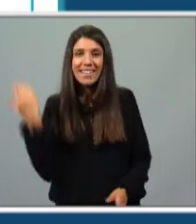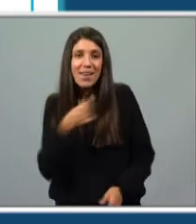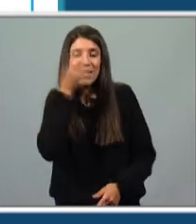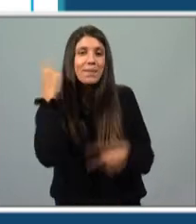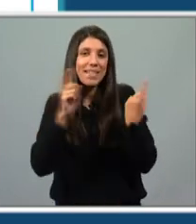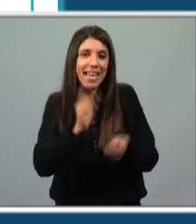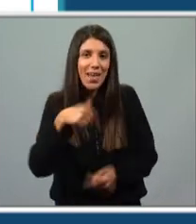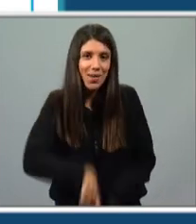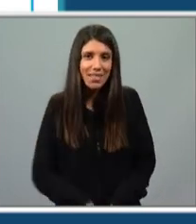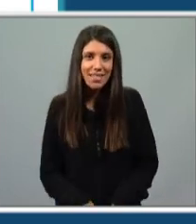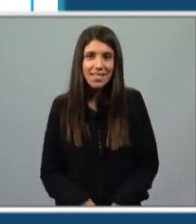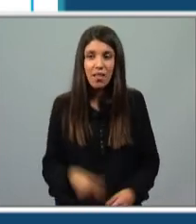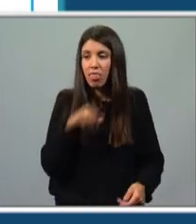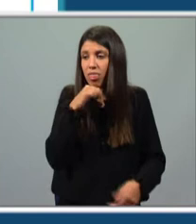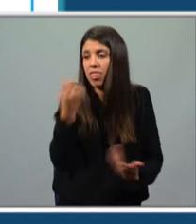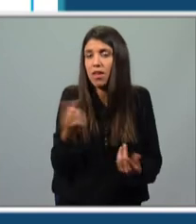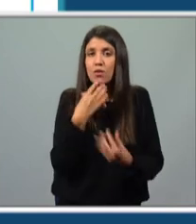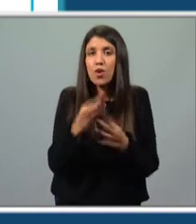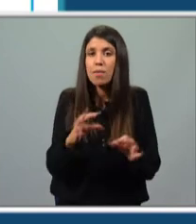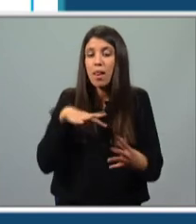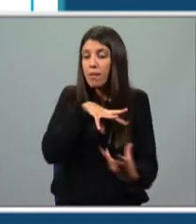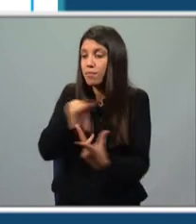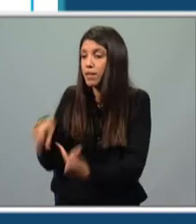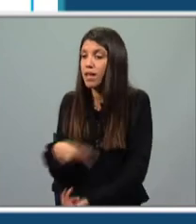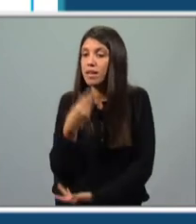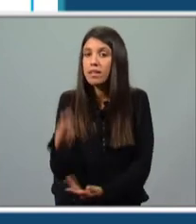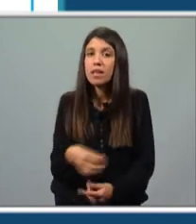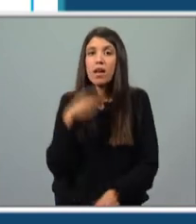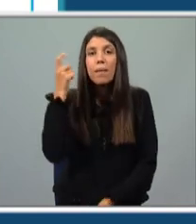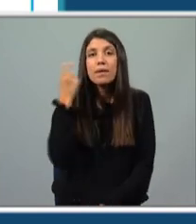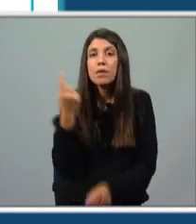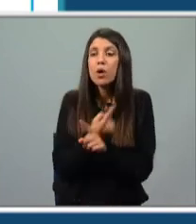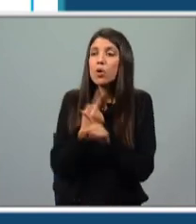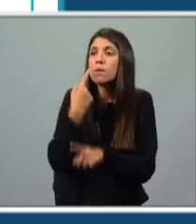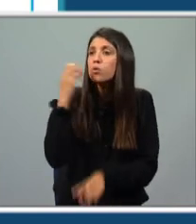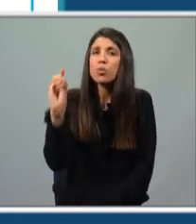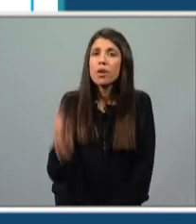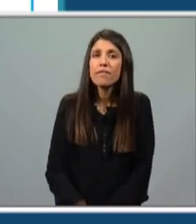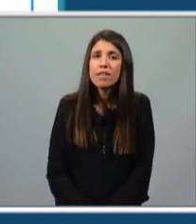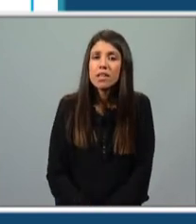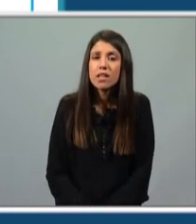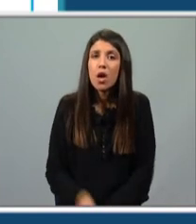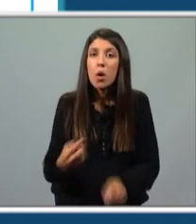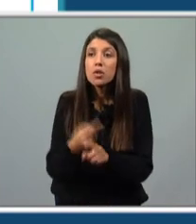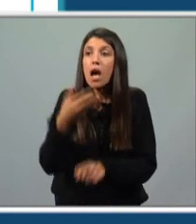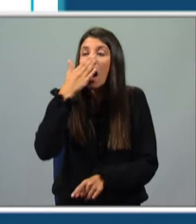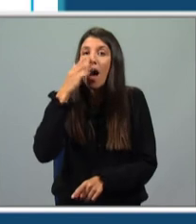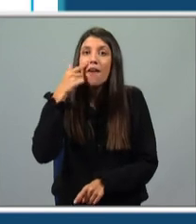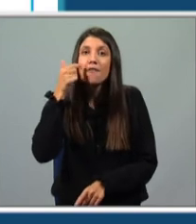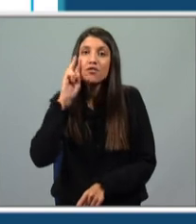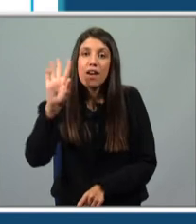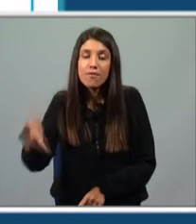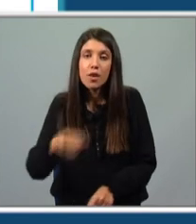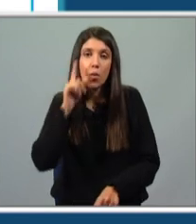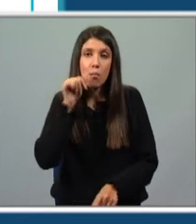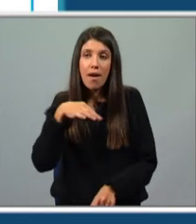estás a pensar hoje? No costume, neste nosso planeta, passamos a vida a pensar em coisas que não conhecemos, como se as conhecêssemos lindamente. O meu pai fala de